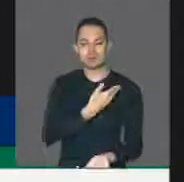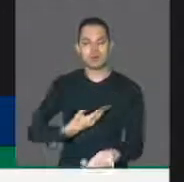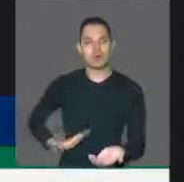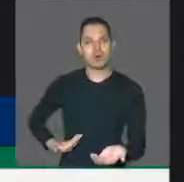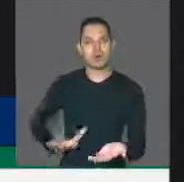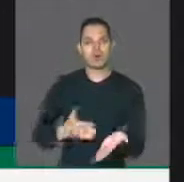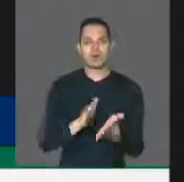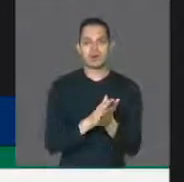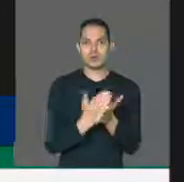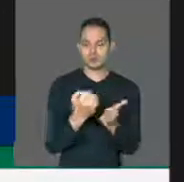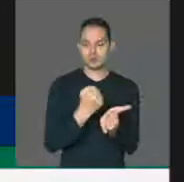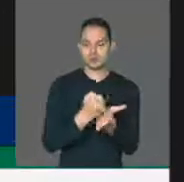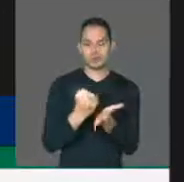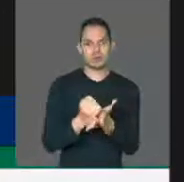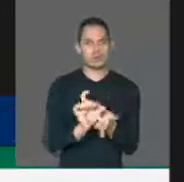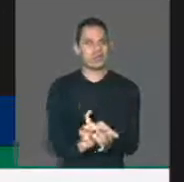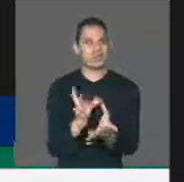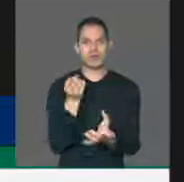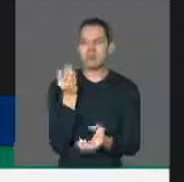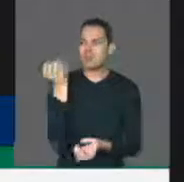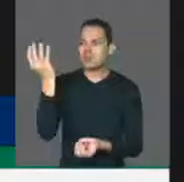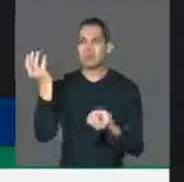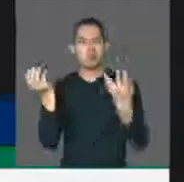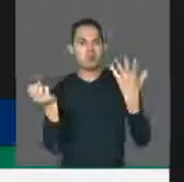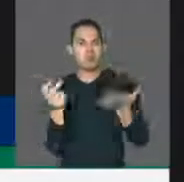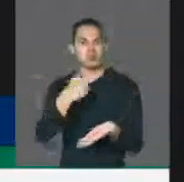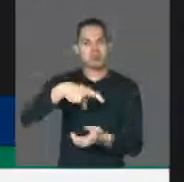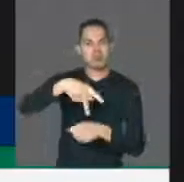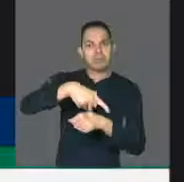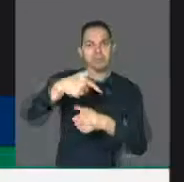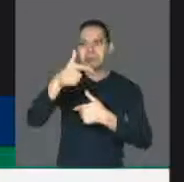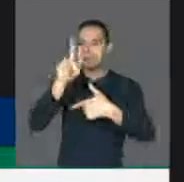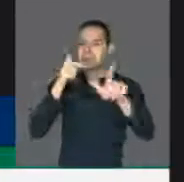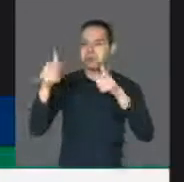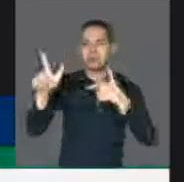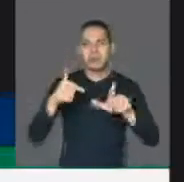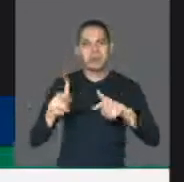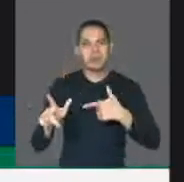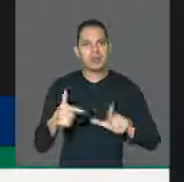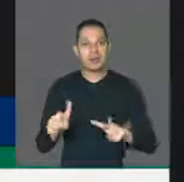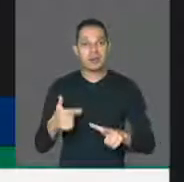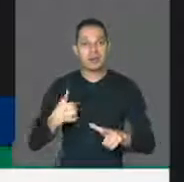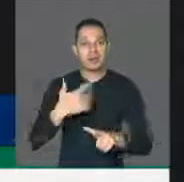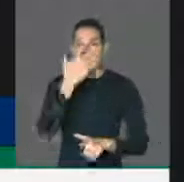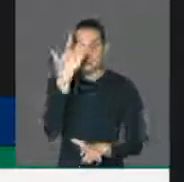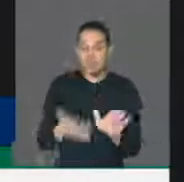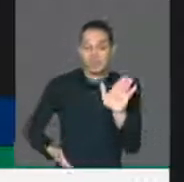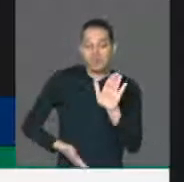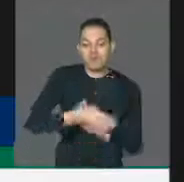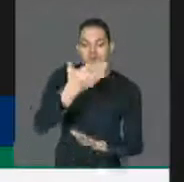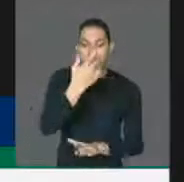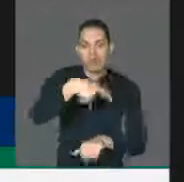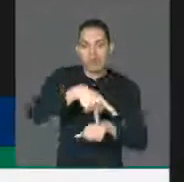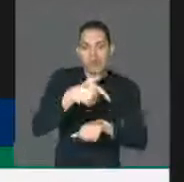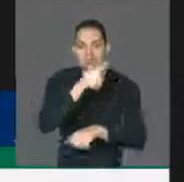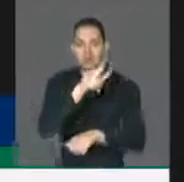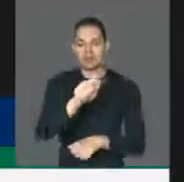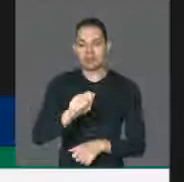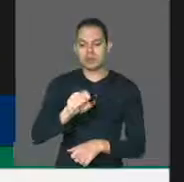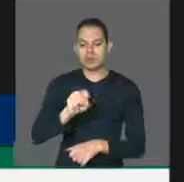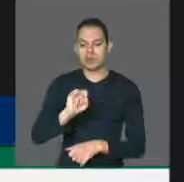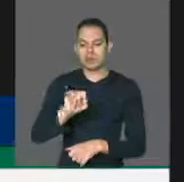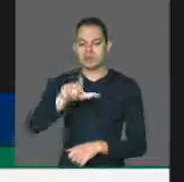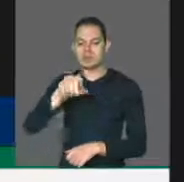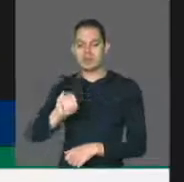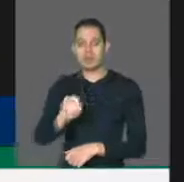passaporte diplomático para ele? Como é que o governo dá asilo? A gente conhece asilo quando a pessoa foge do país e está sendo perseguida. Ele teve asilo